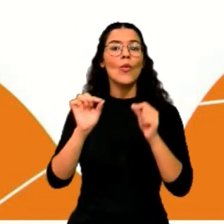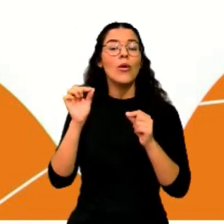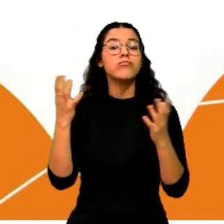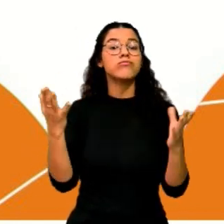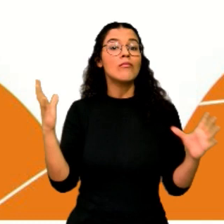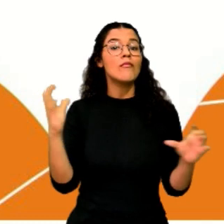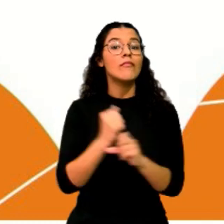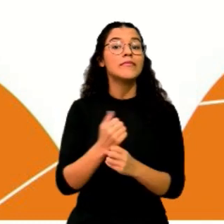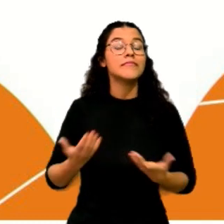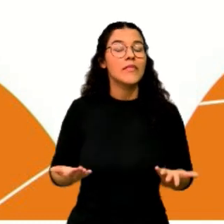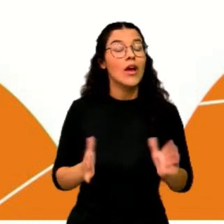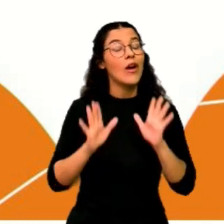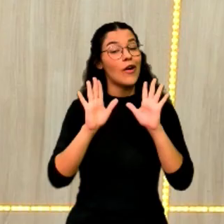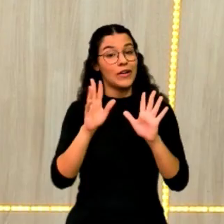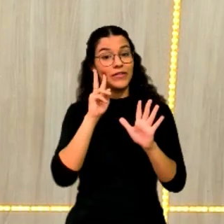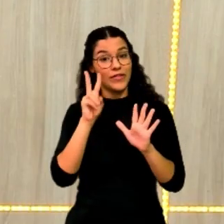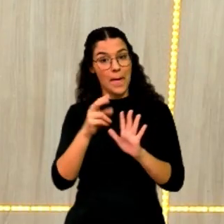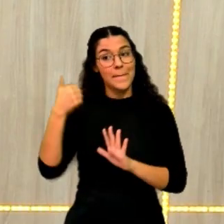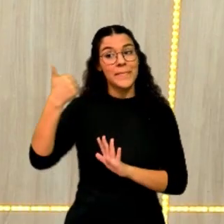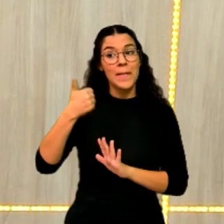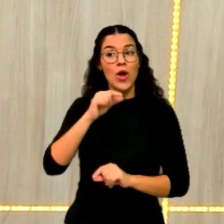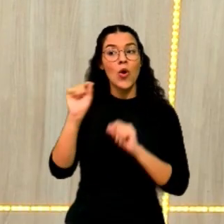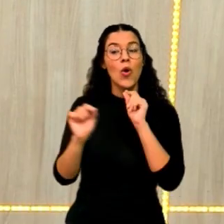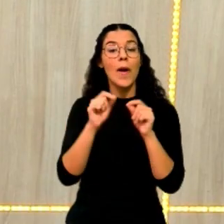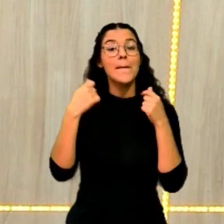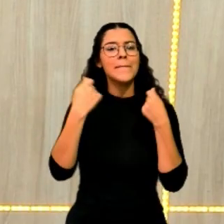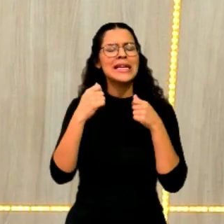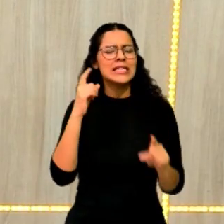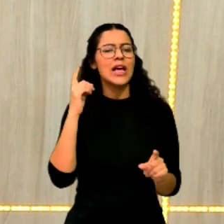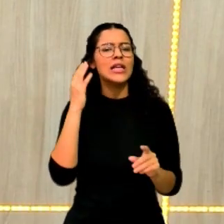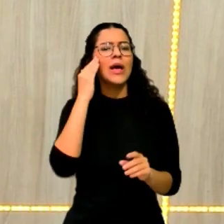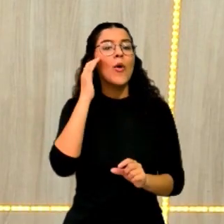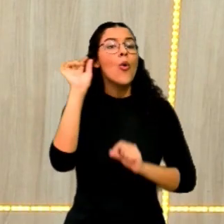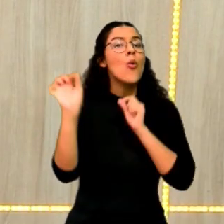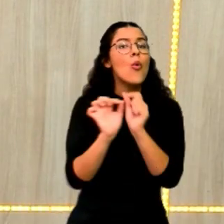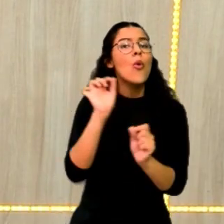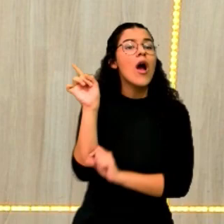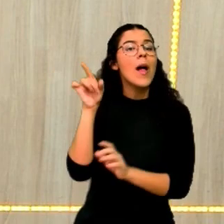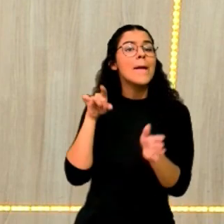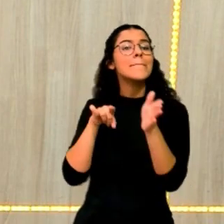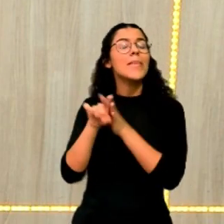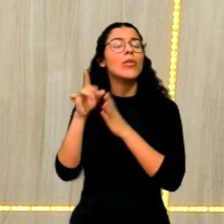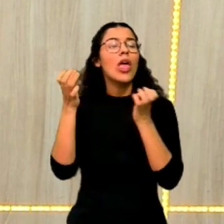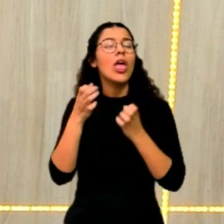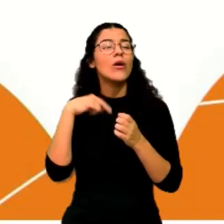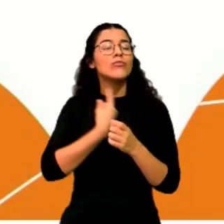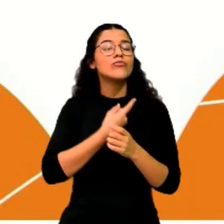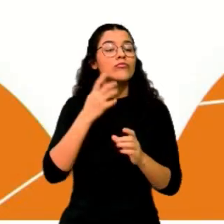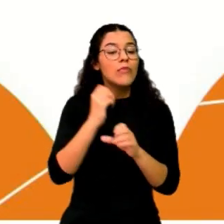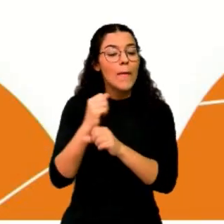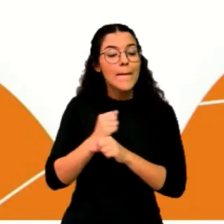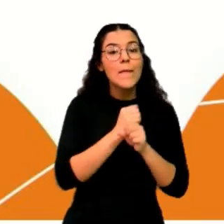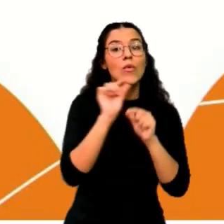Então, vamos lá. Primeira coisa, sempre a gente identificar o que é que a questão quer que a gente encontre. E está aqui, no finalzinho, já